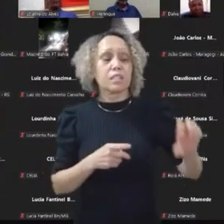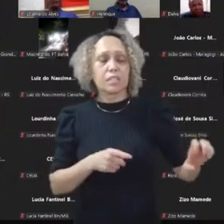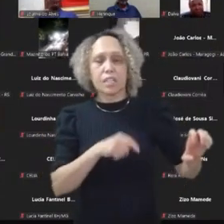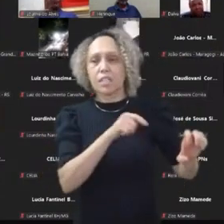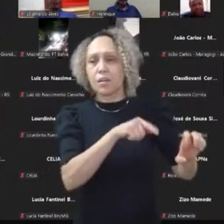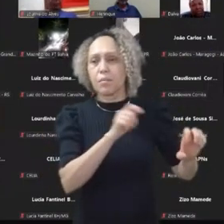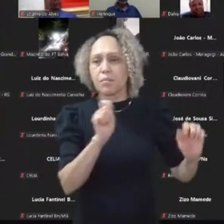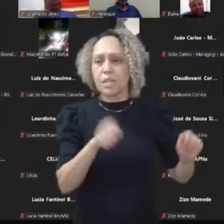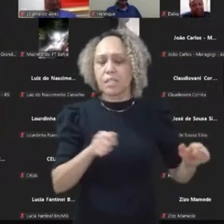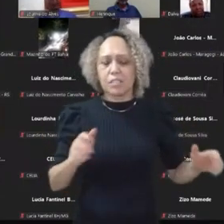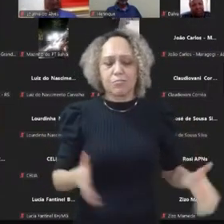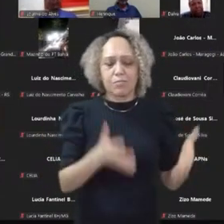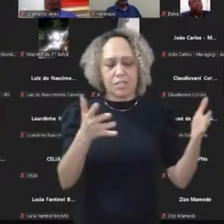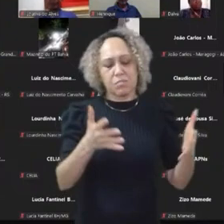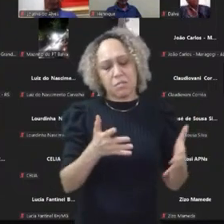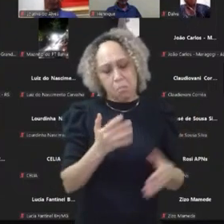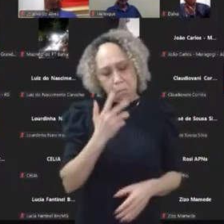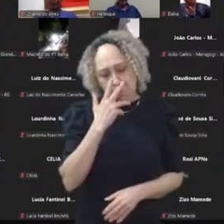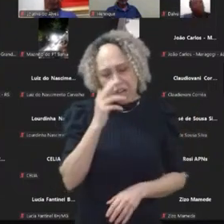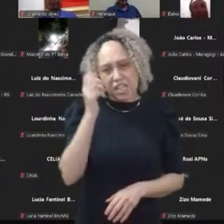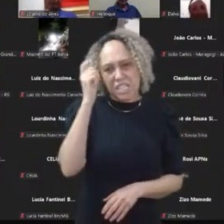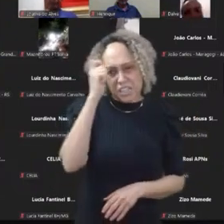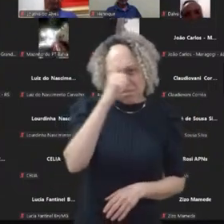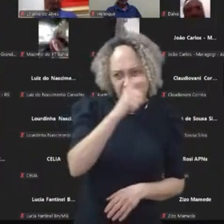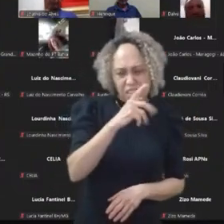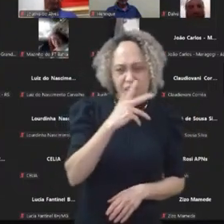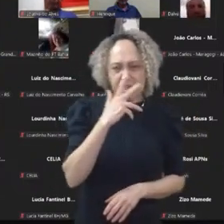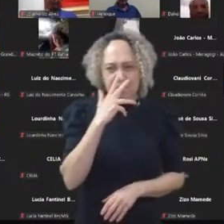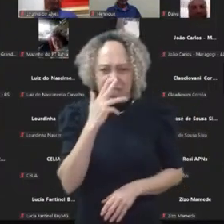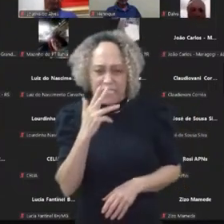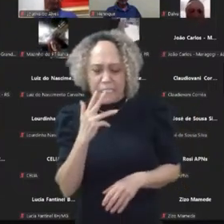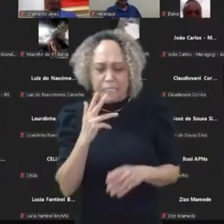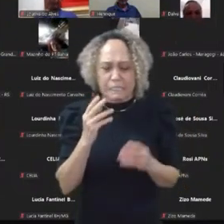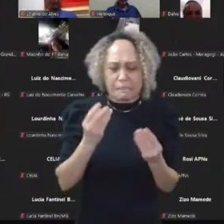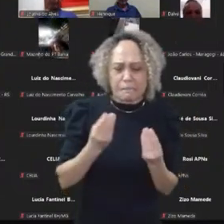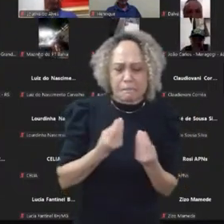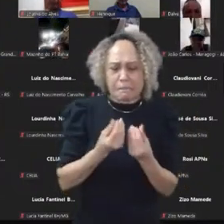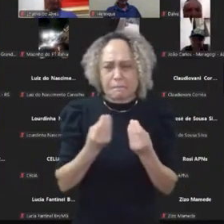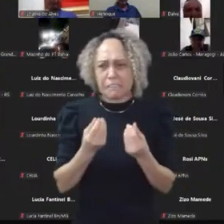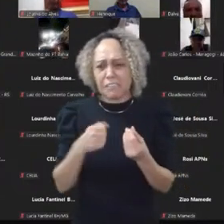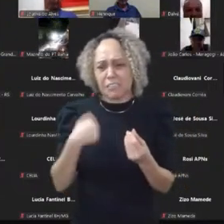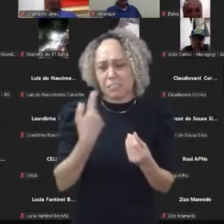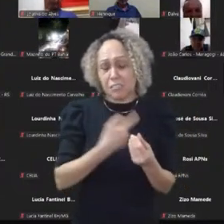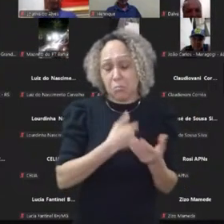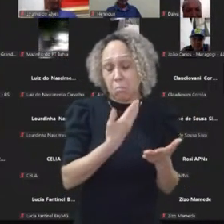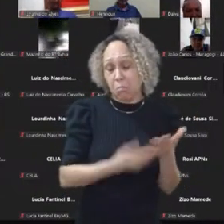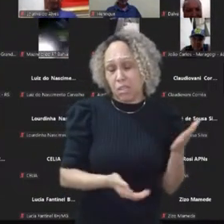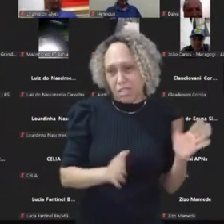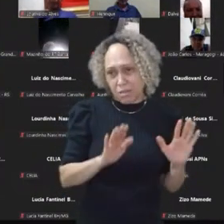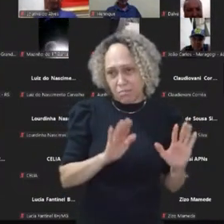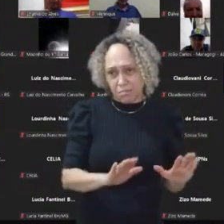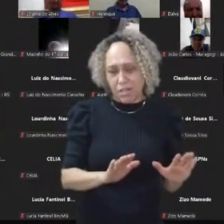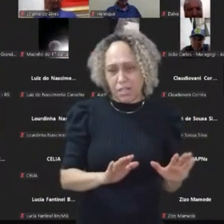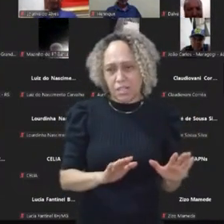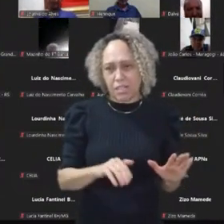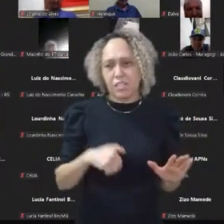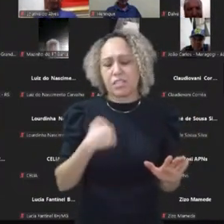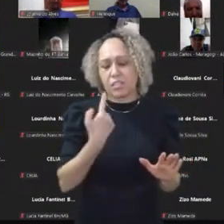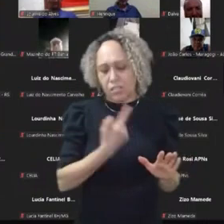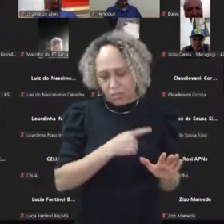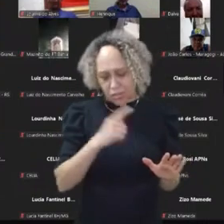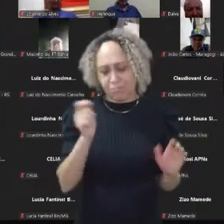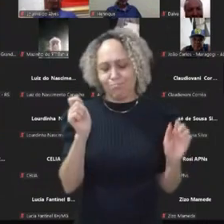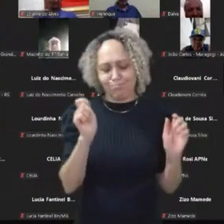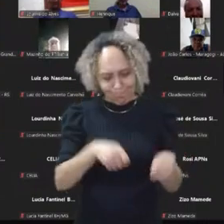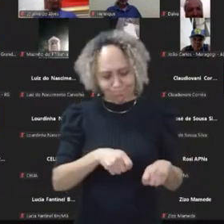parece que é difícil, parece que é um terreno de jogo em que foi feito para a gente perder, mas nós temos todas as condições